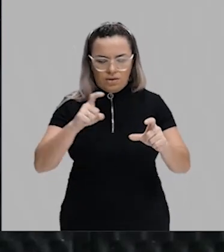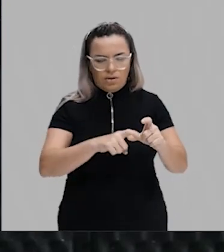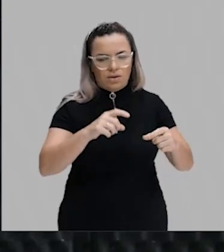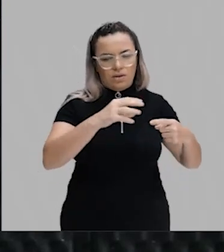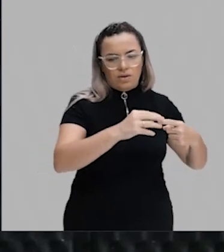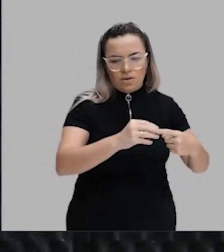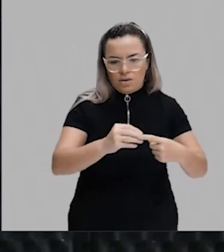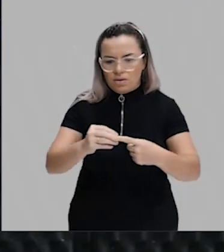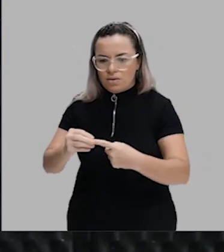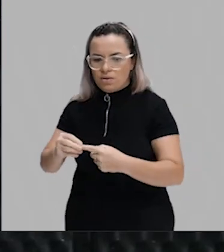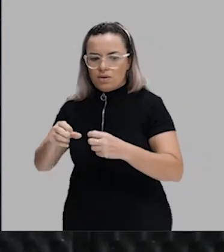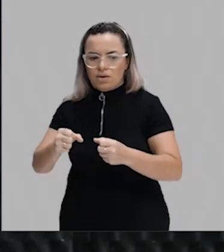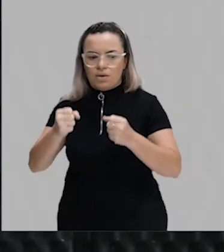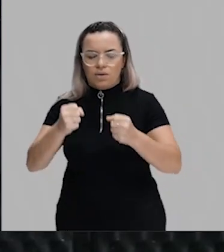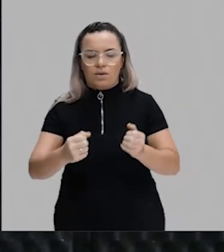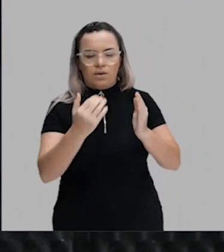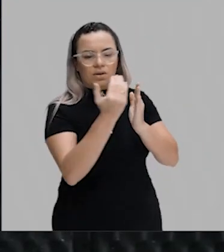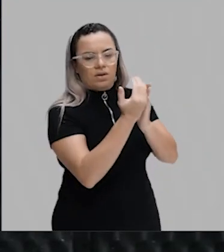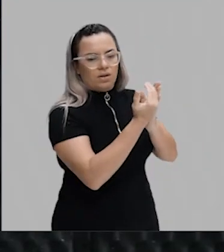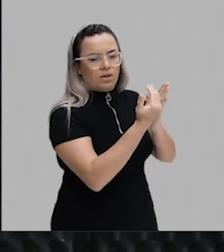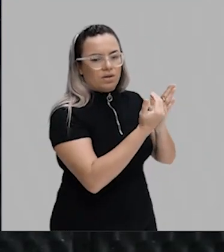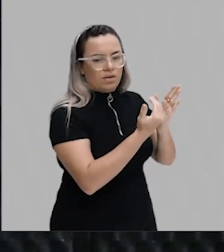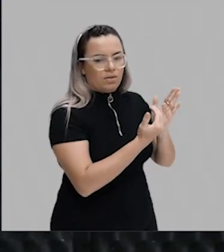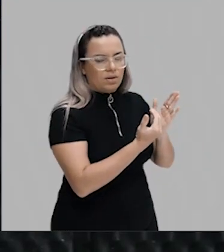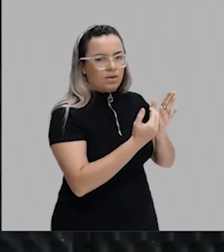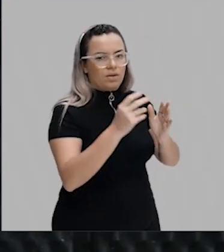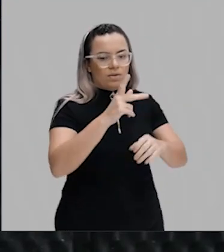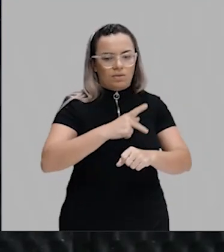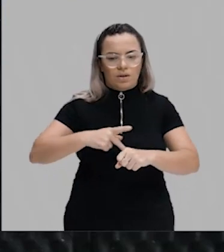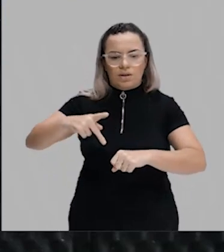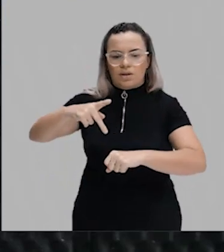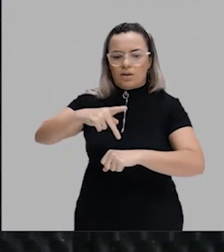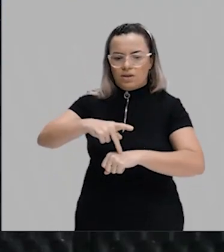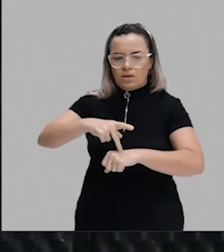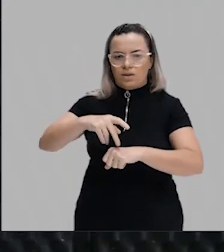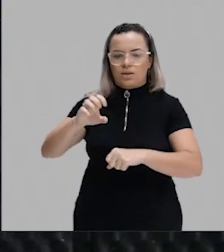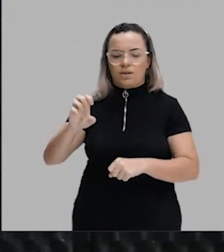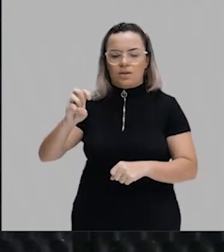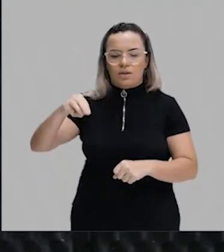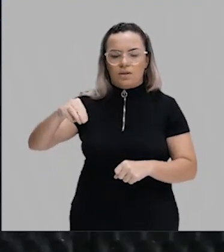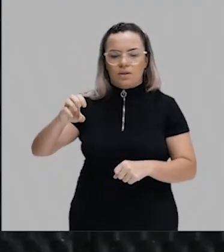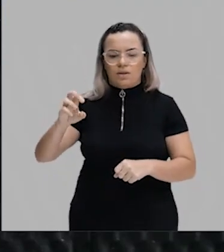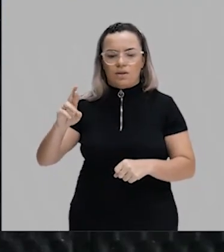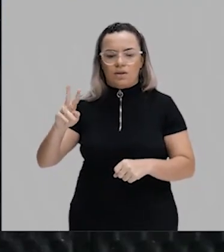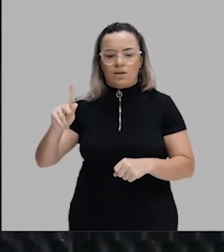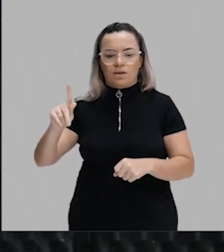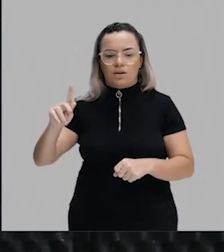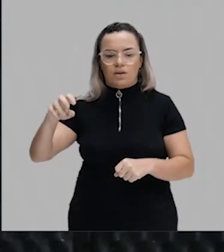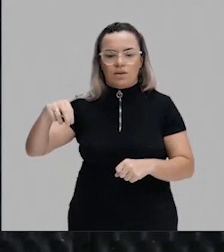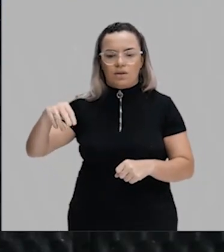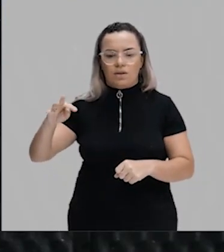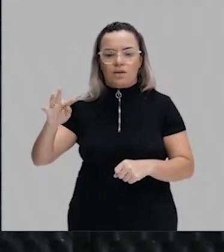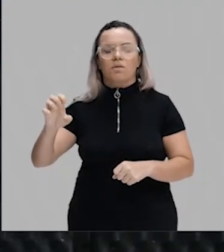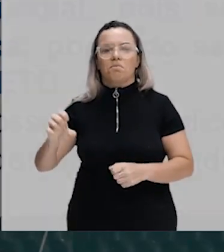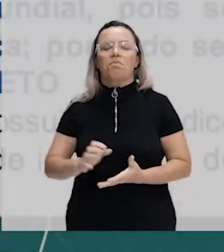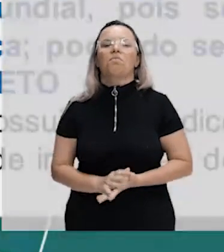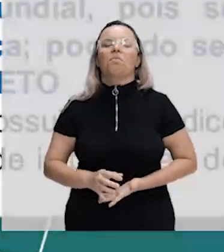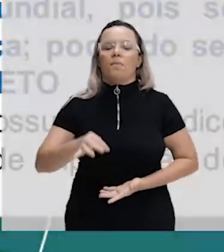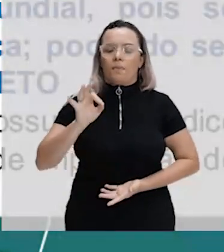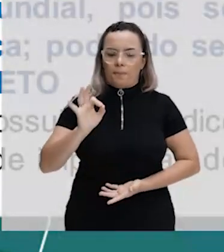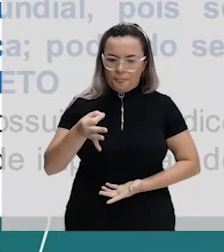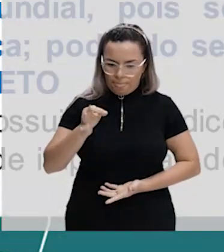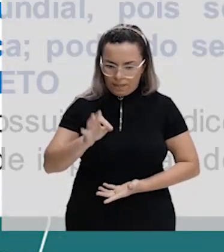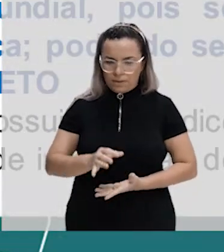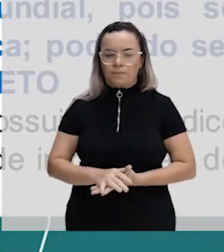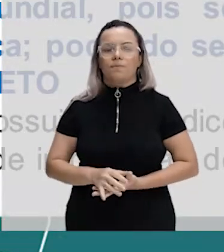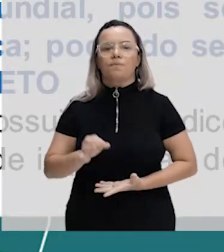como um país emergente. Olha aí, galerinha! Será que essa está correta? Gente, esse é o nosso